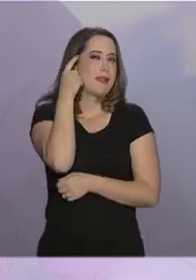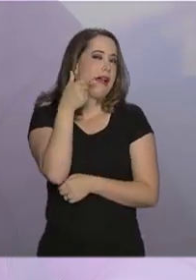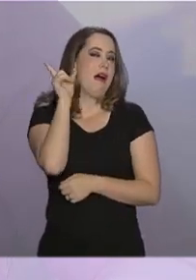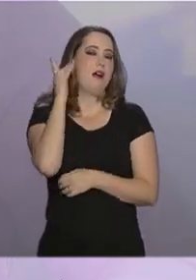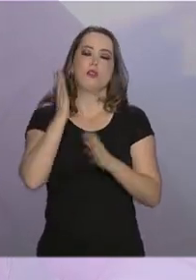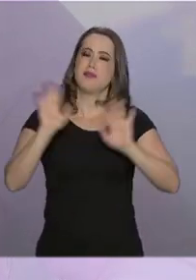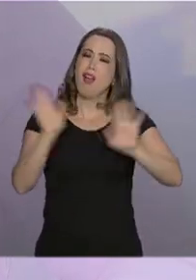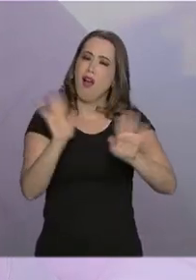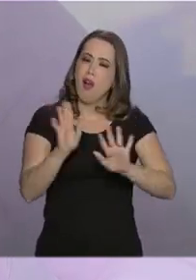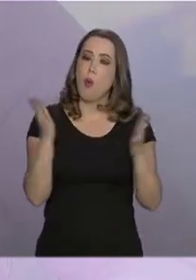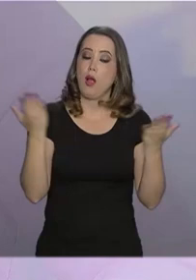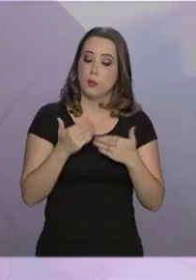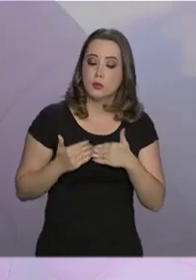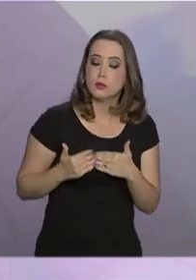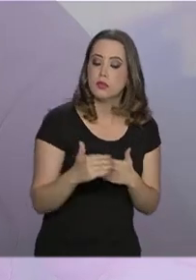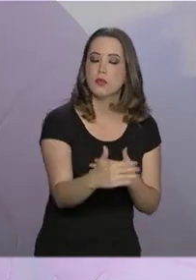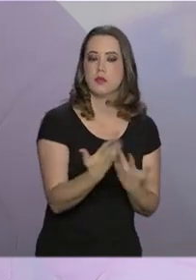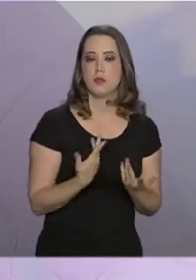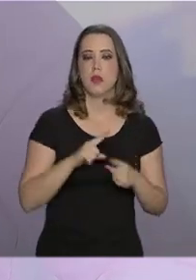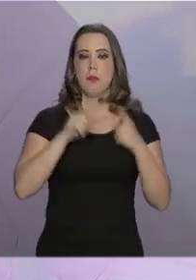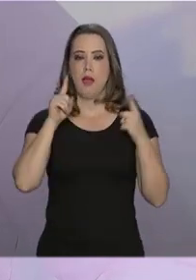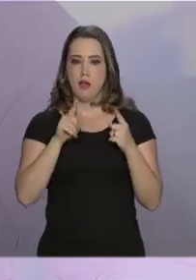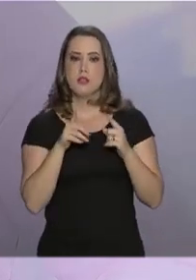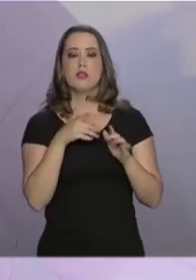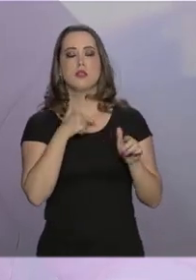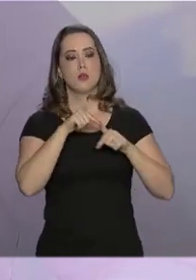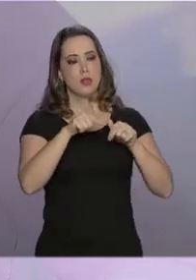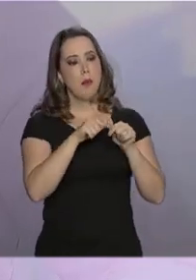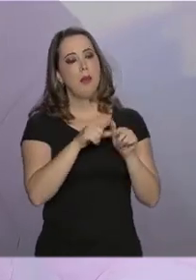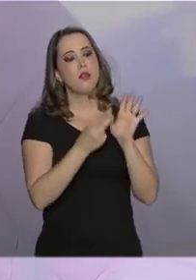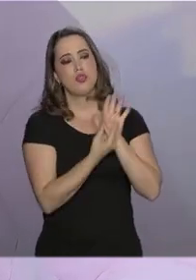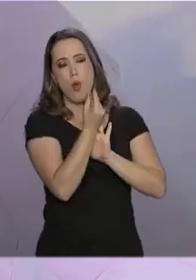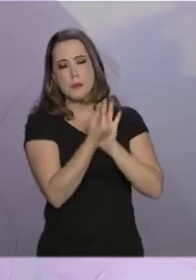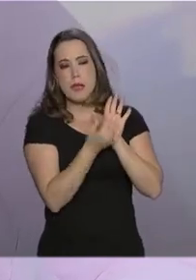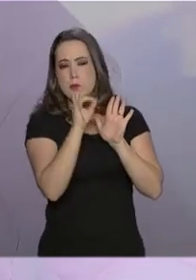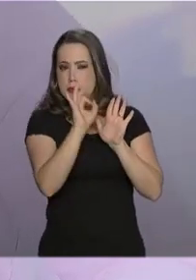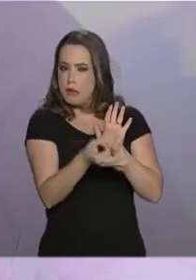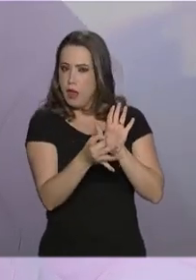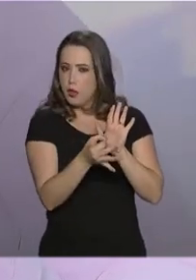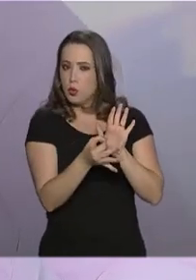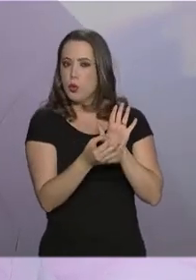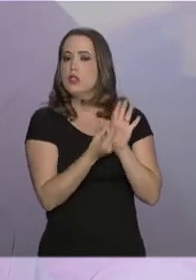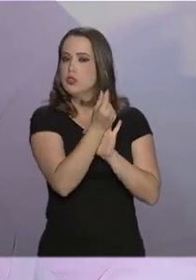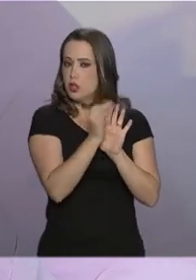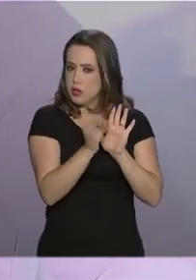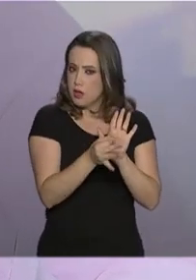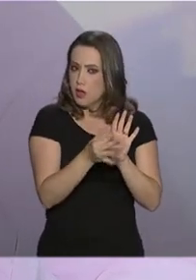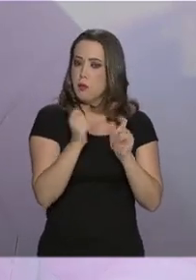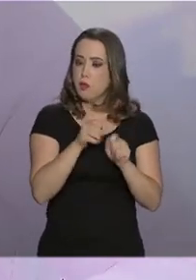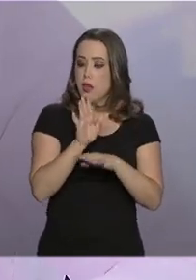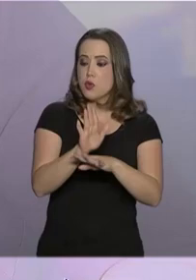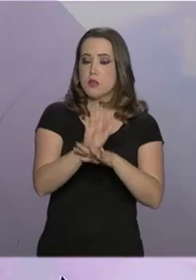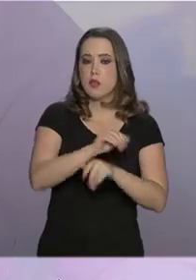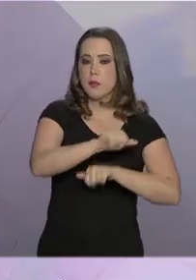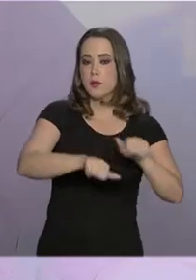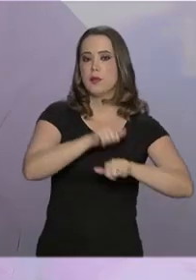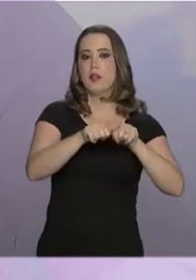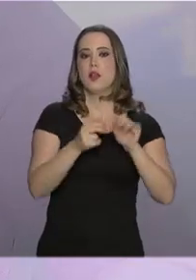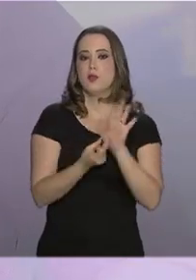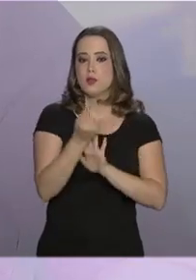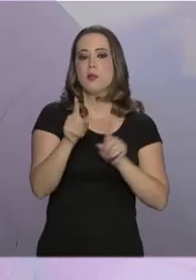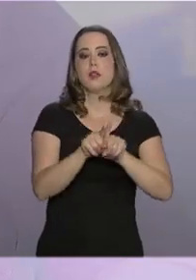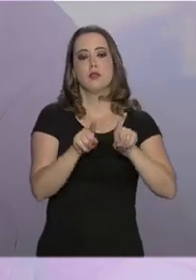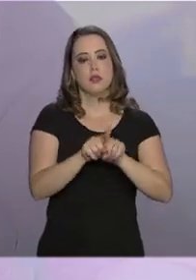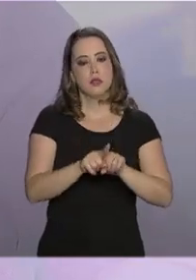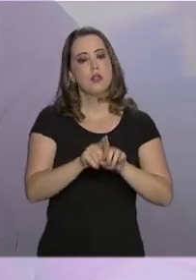se essas ações estiverem já orçamentadas e a gente puder contribuir para que elas saiam do papel, como eu falei, esse orçamento